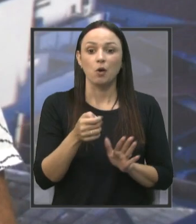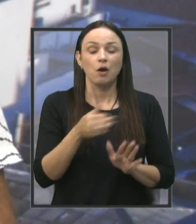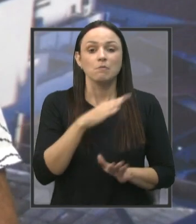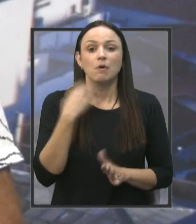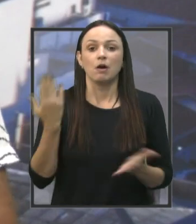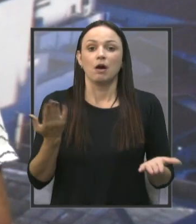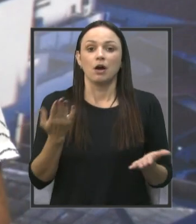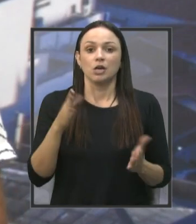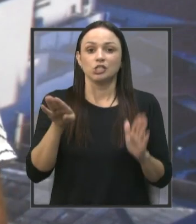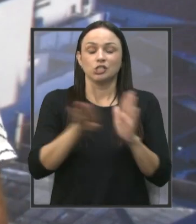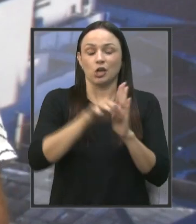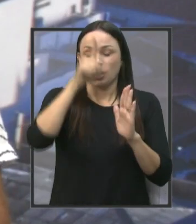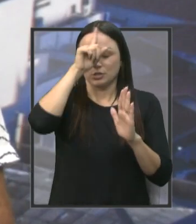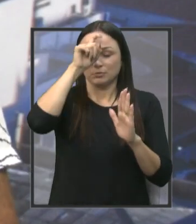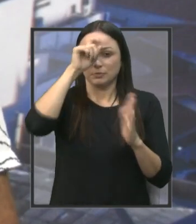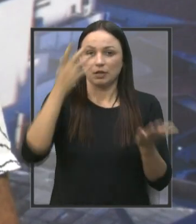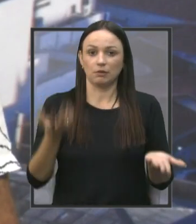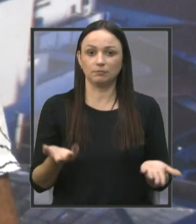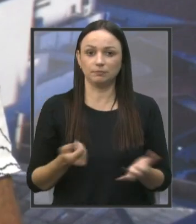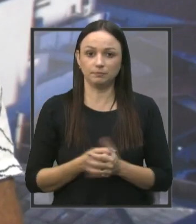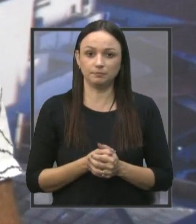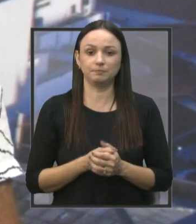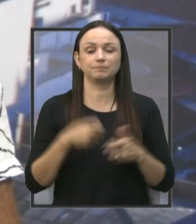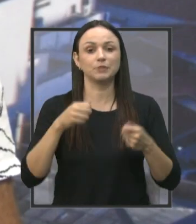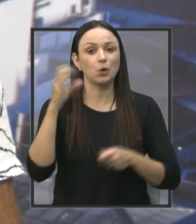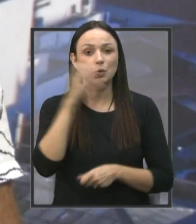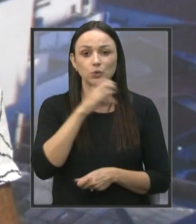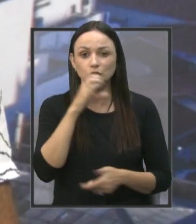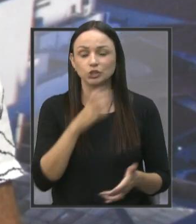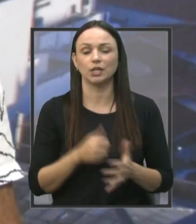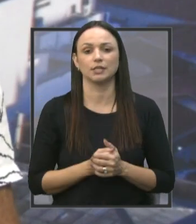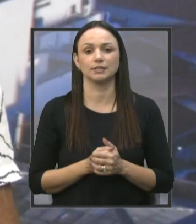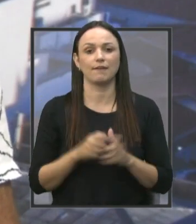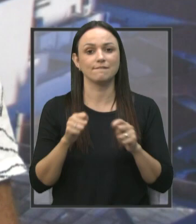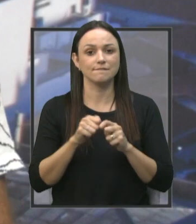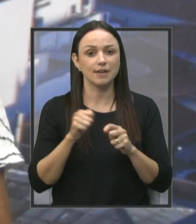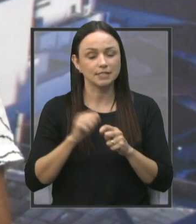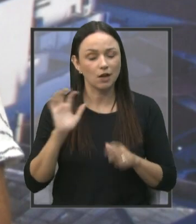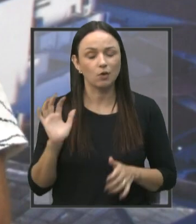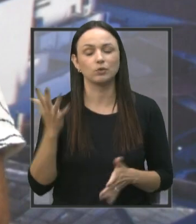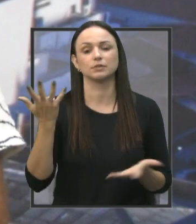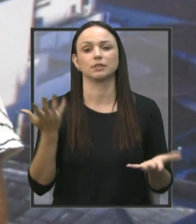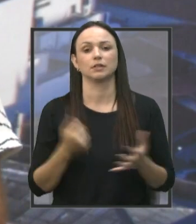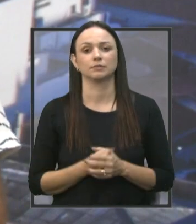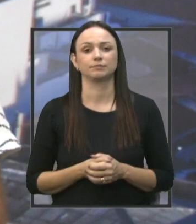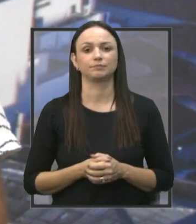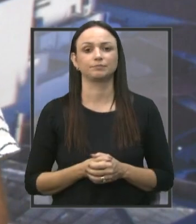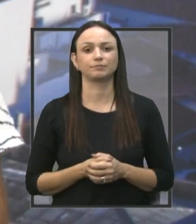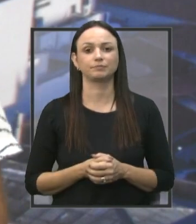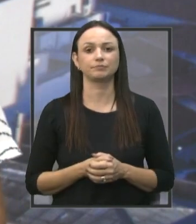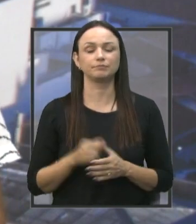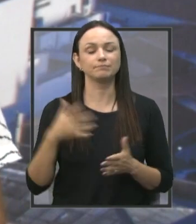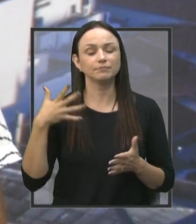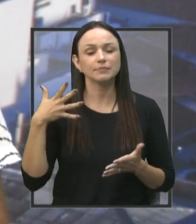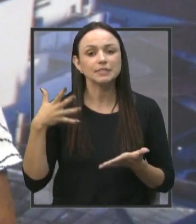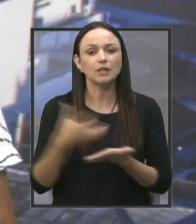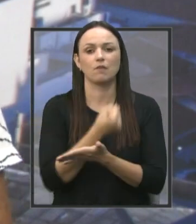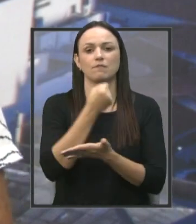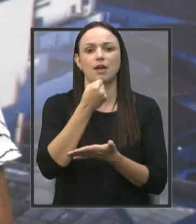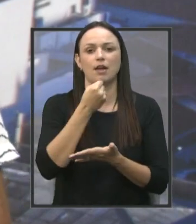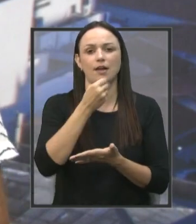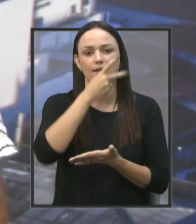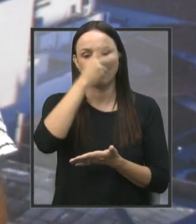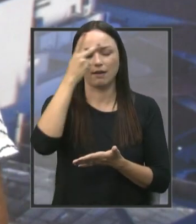hospitais, né? Então, precisa ser um procedimento, assim, de urgência, fazer acontecer, né? E salvar a vida desse